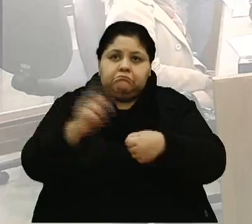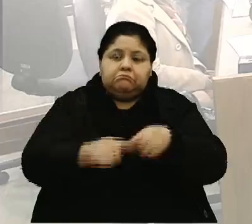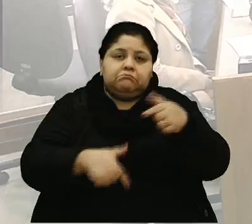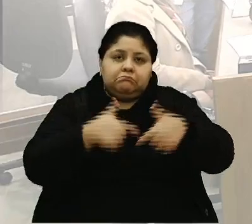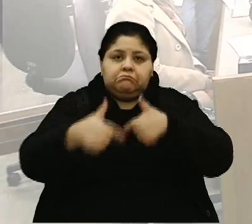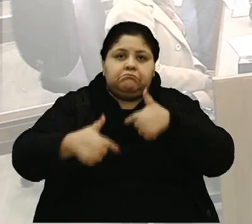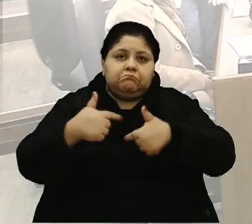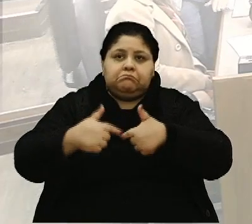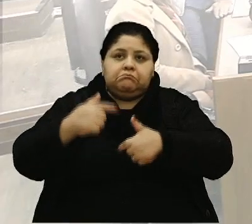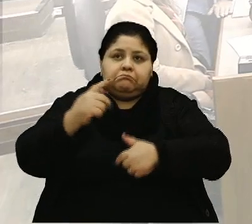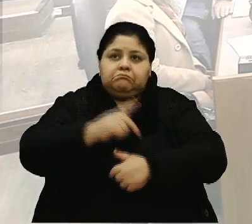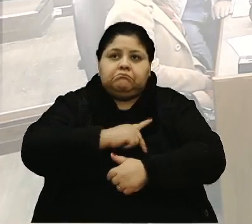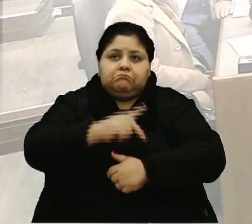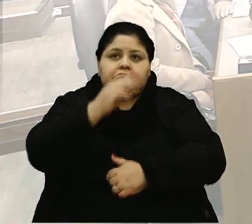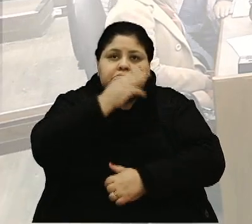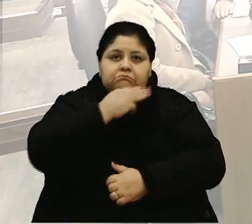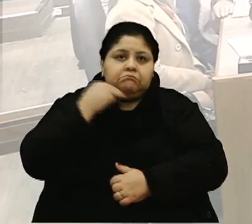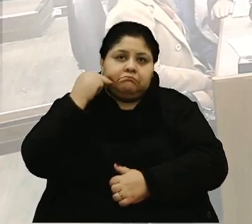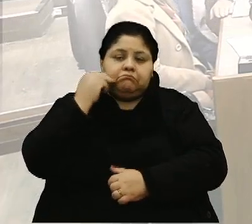Presidente Maricel Santos.